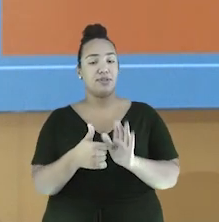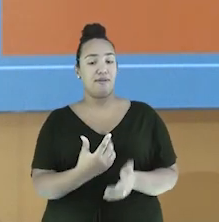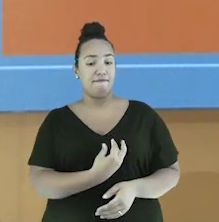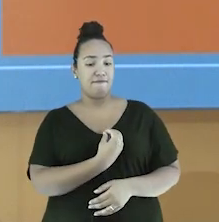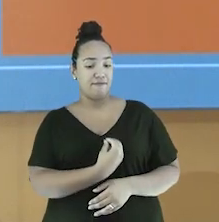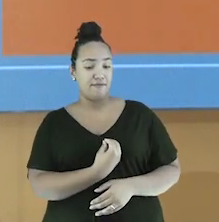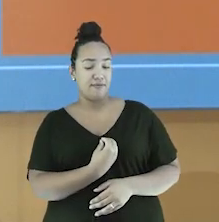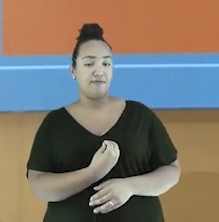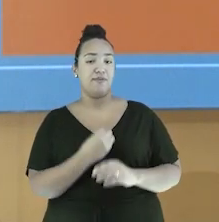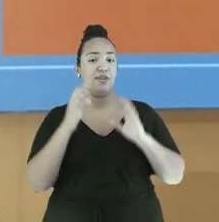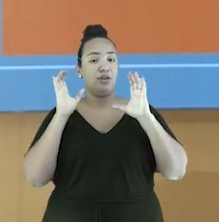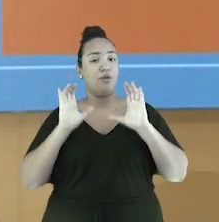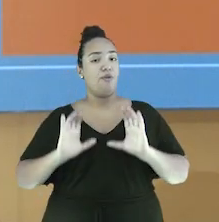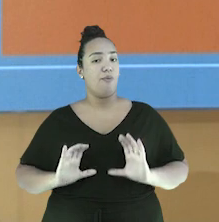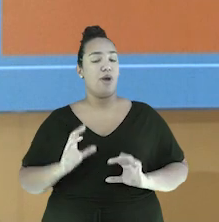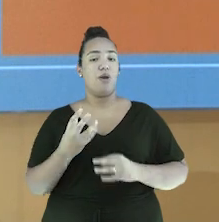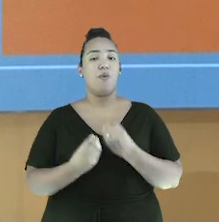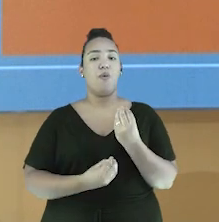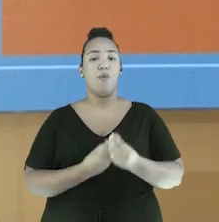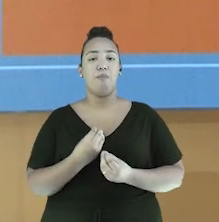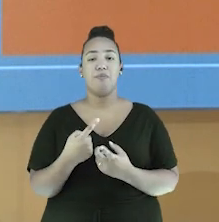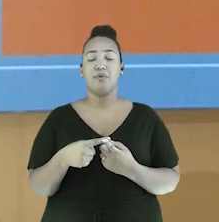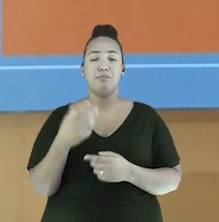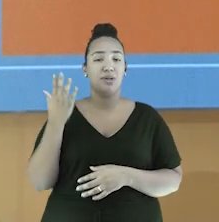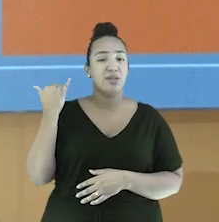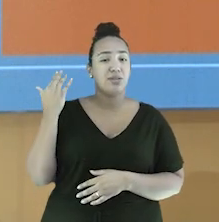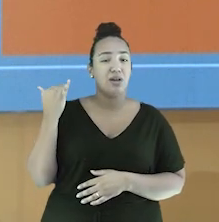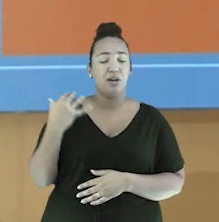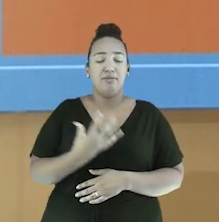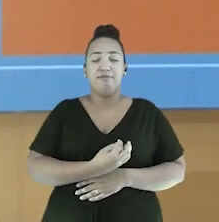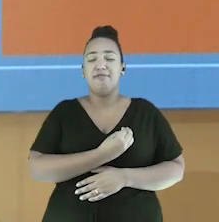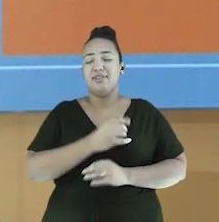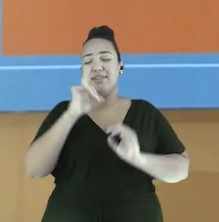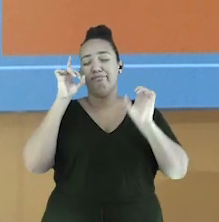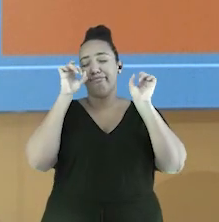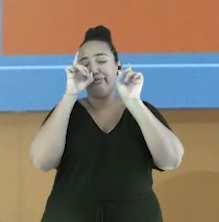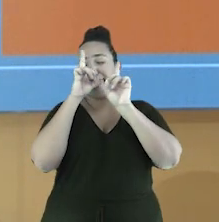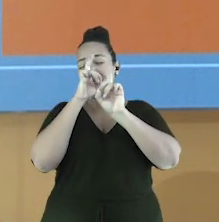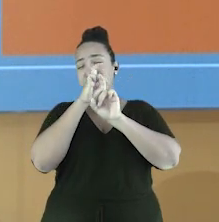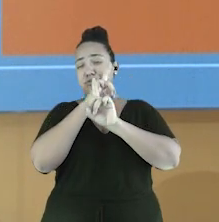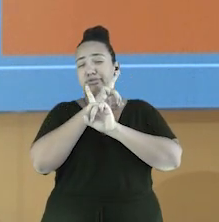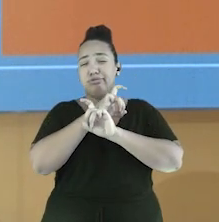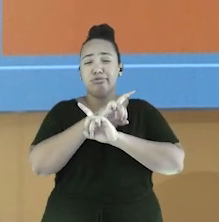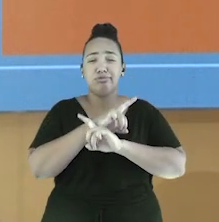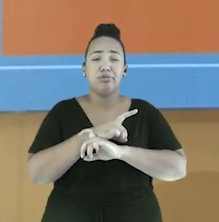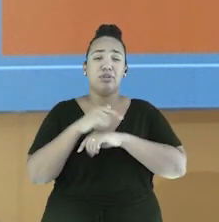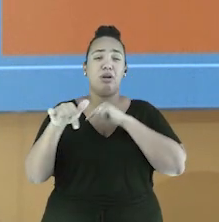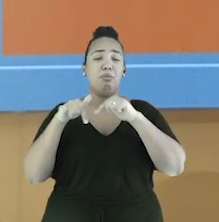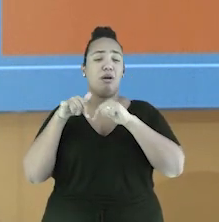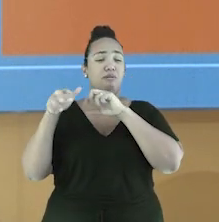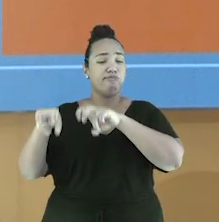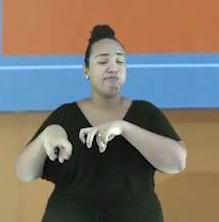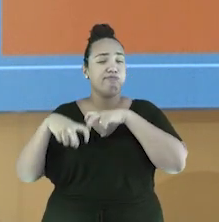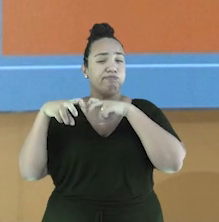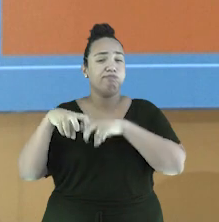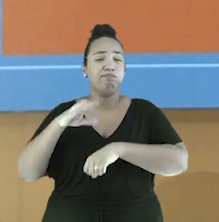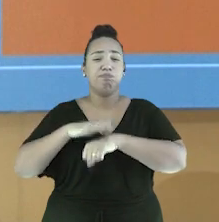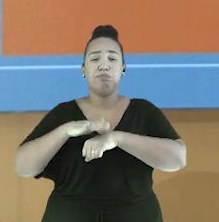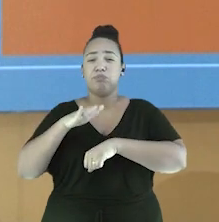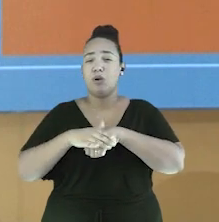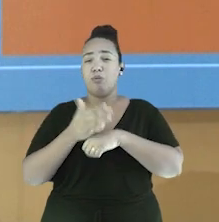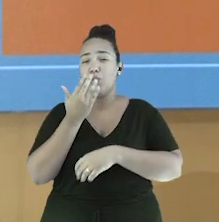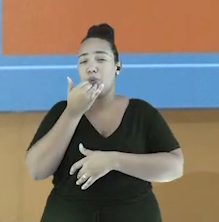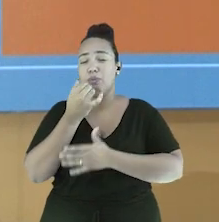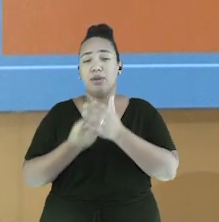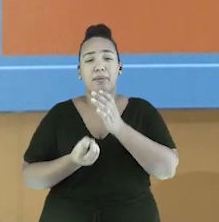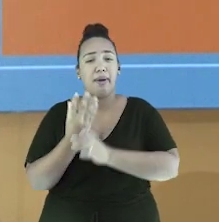Naquele tempo, a vida era muito difícil. Eles viviam no campo e produziam seu próprio alimento, além de terem que produzir para o